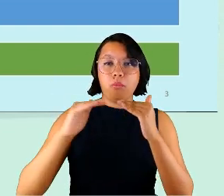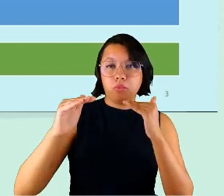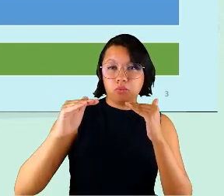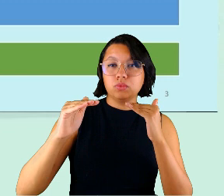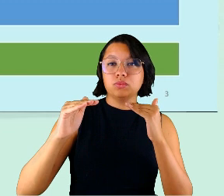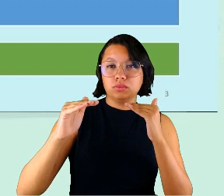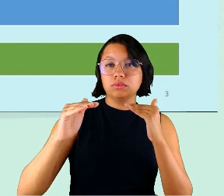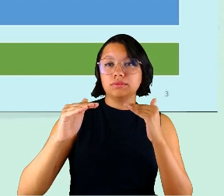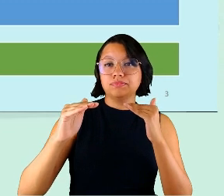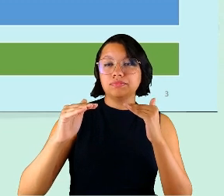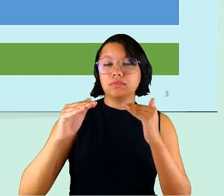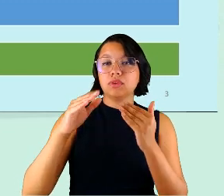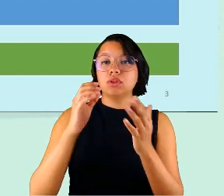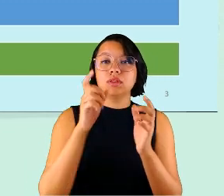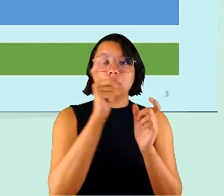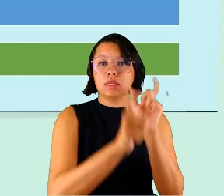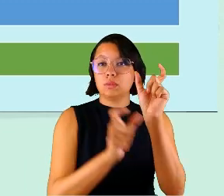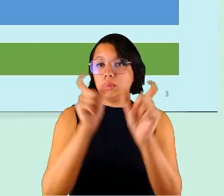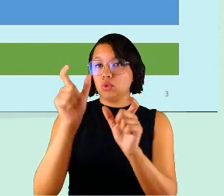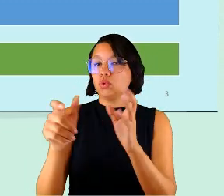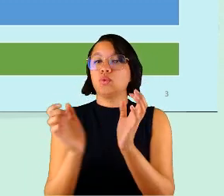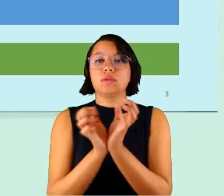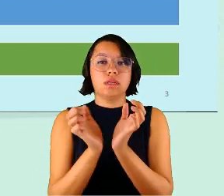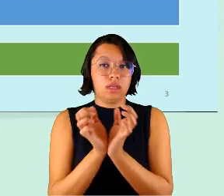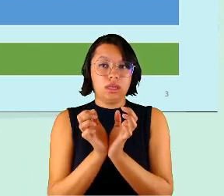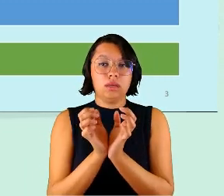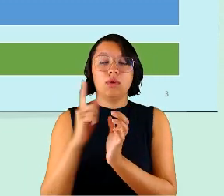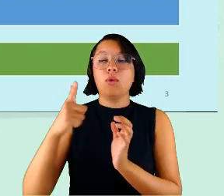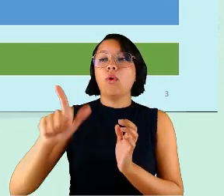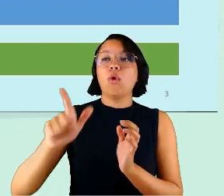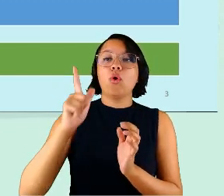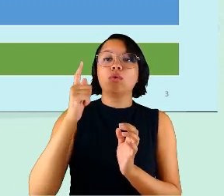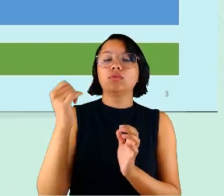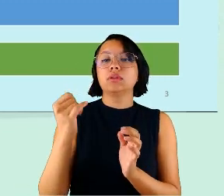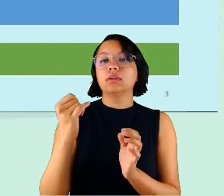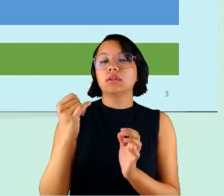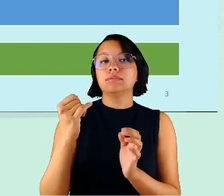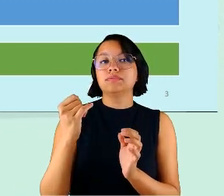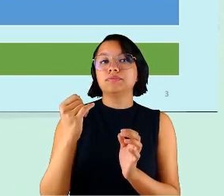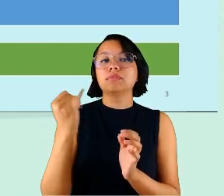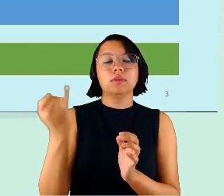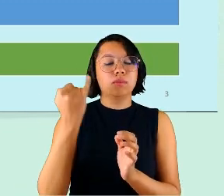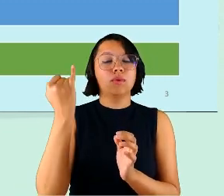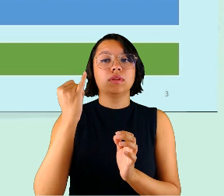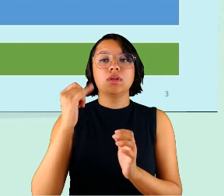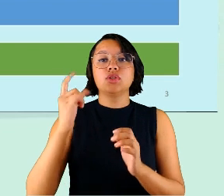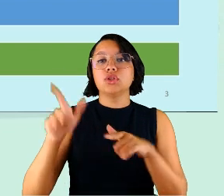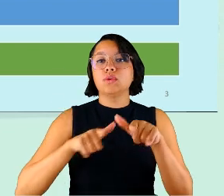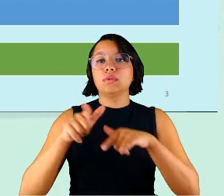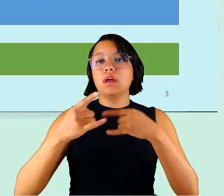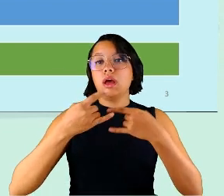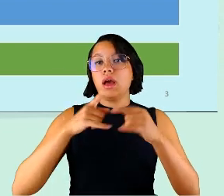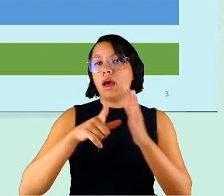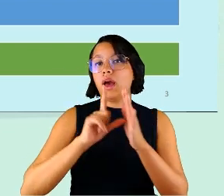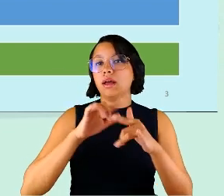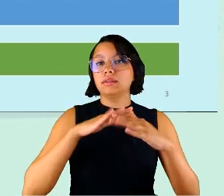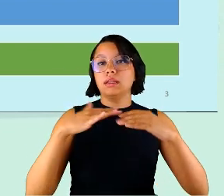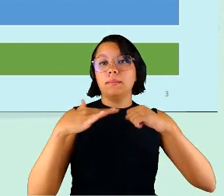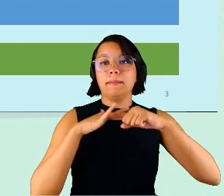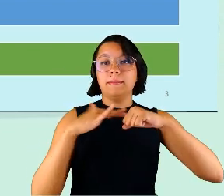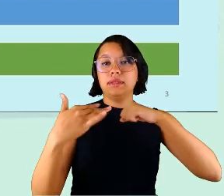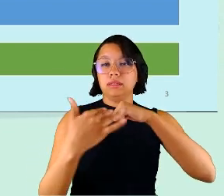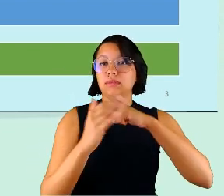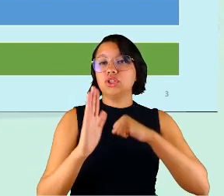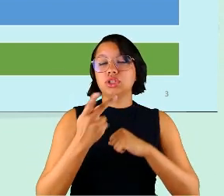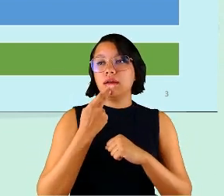membros das equipes. Outra coisa importante é que o trabalho, o teletrabalho, antes da pandemia, já era relatado